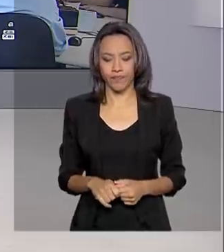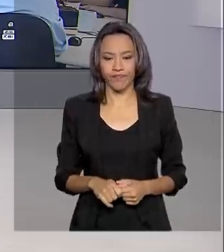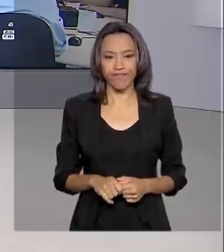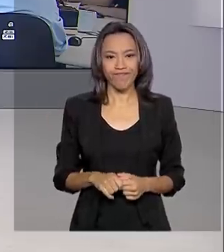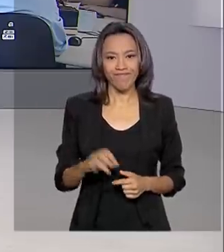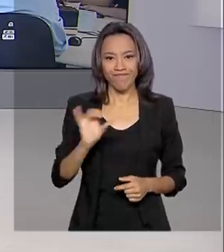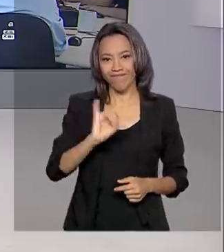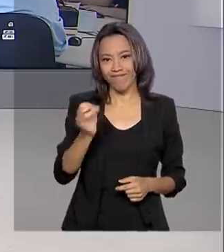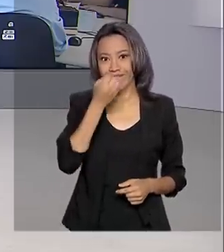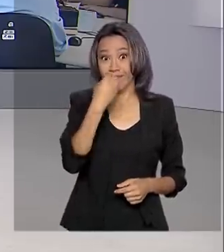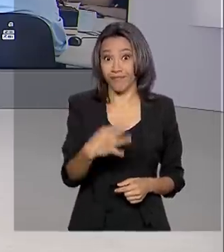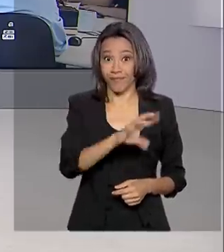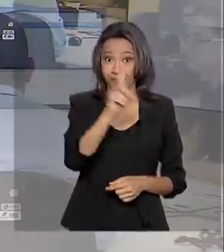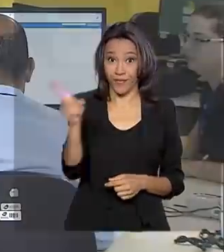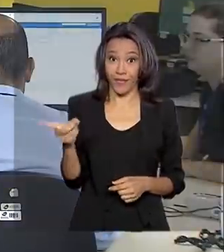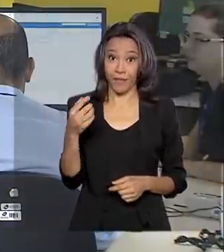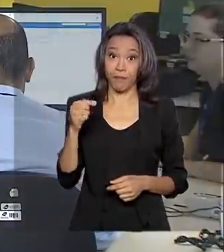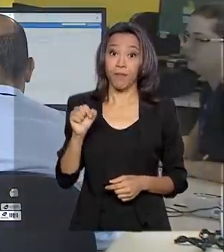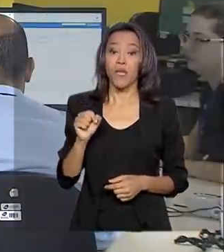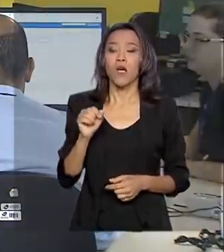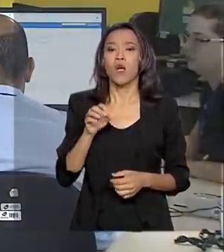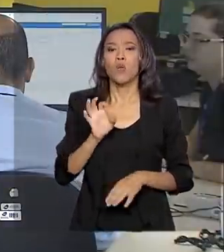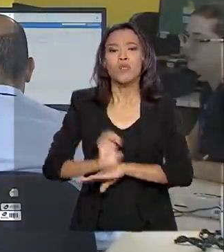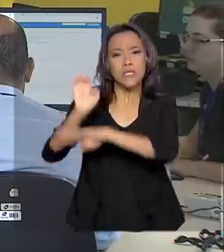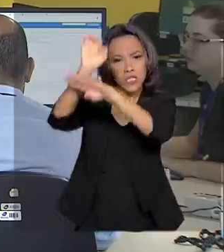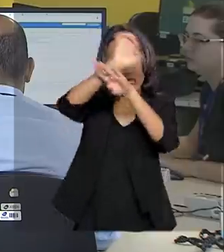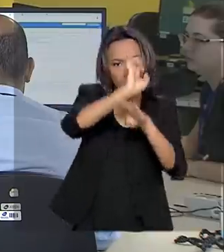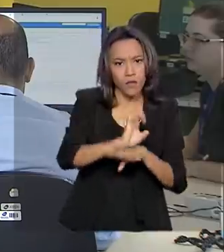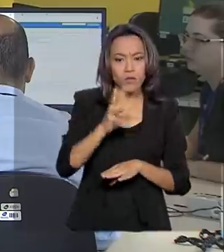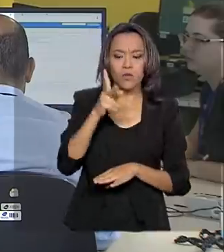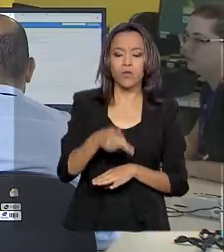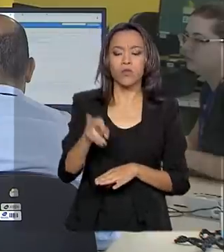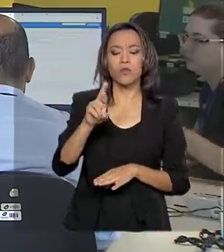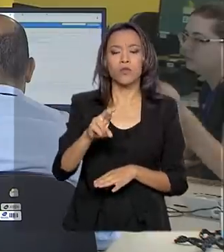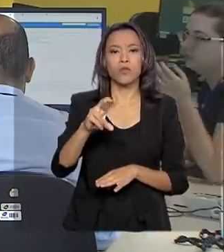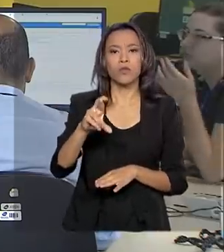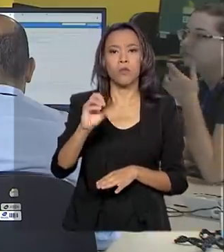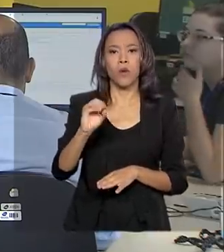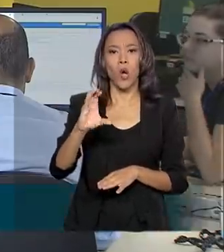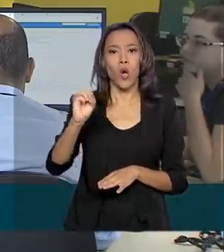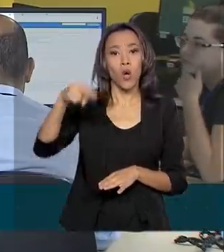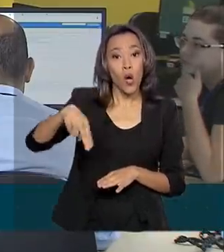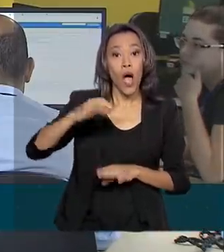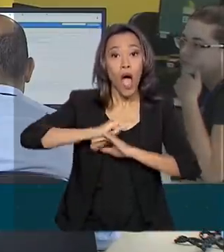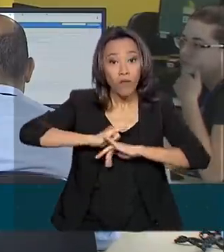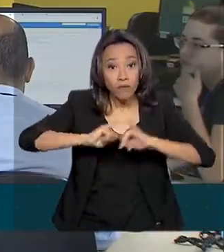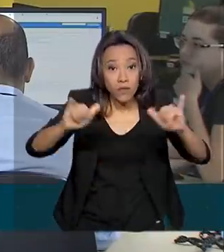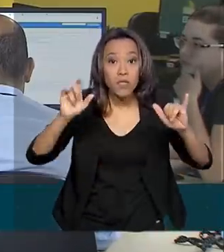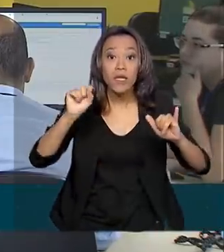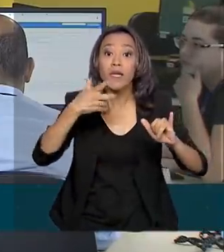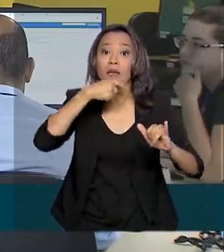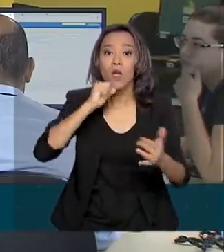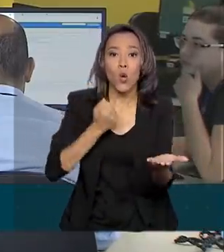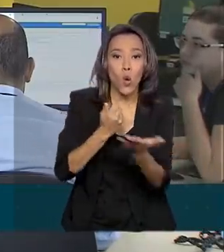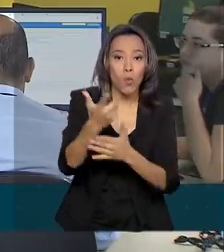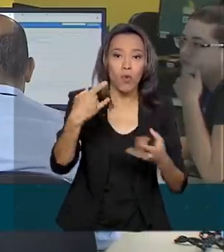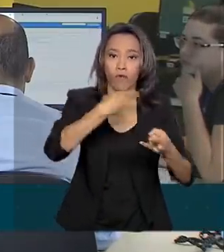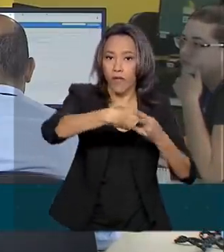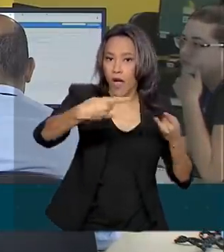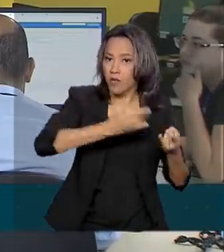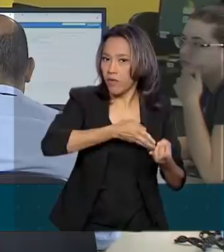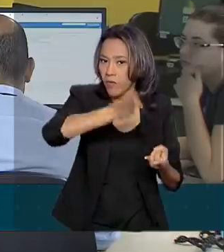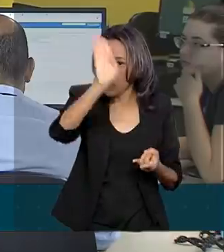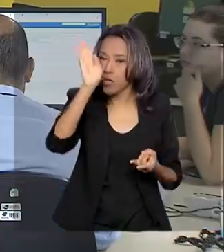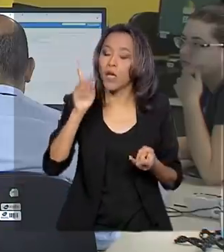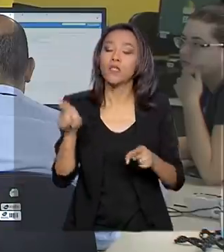Oi, Carla. Bom dia. Os PROCONs estaduais orientam os consumidores que compraram passagens ou pacotes turísticos para países com